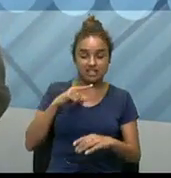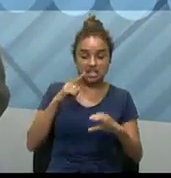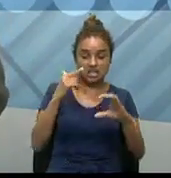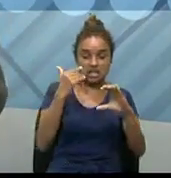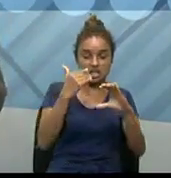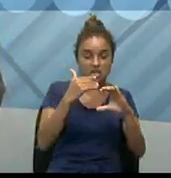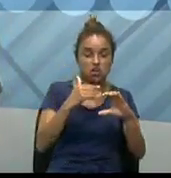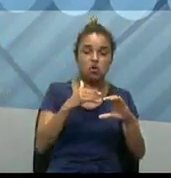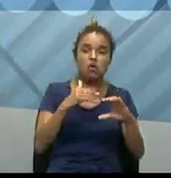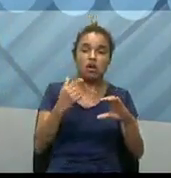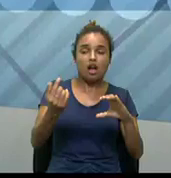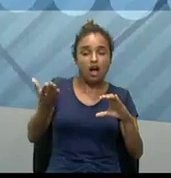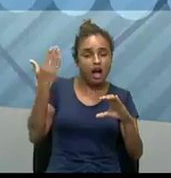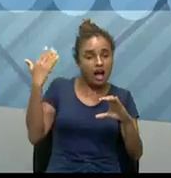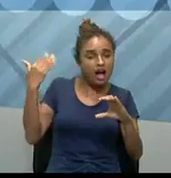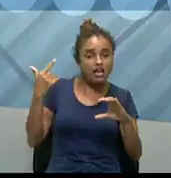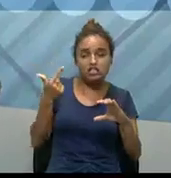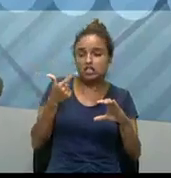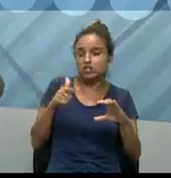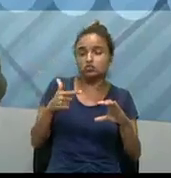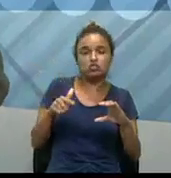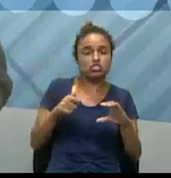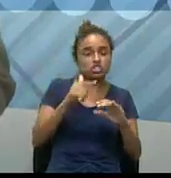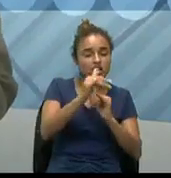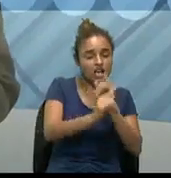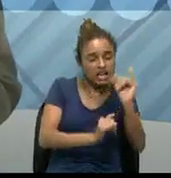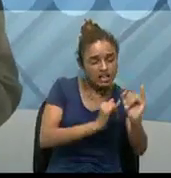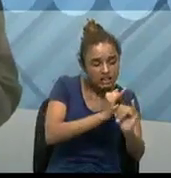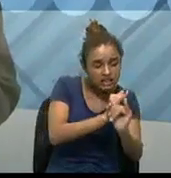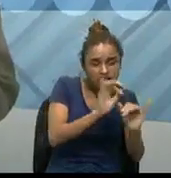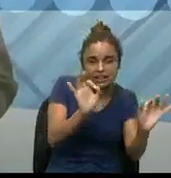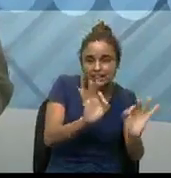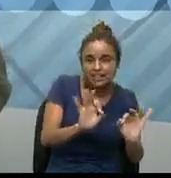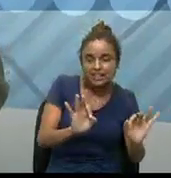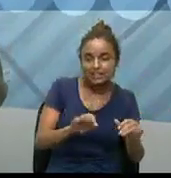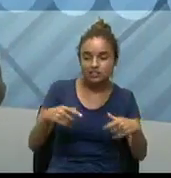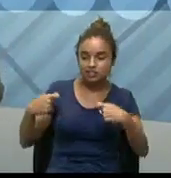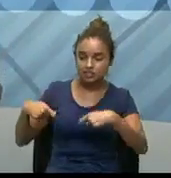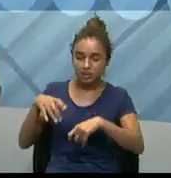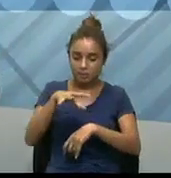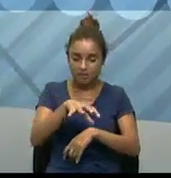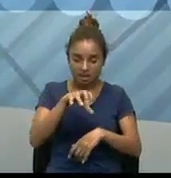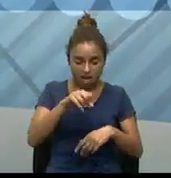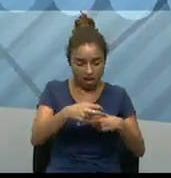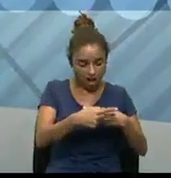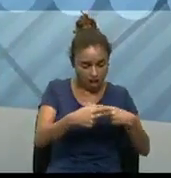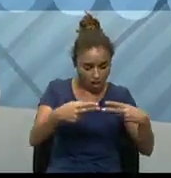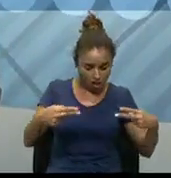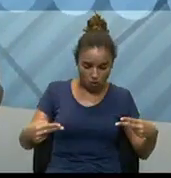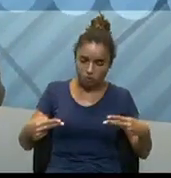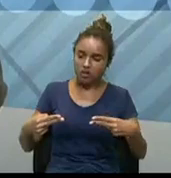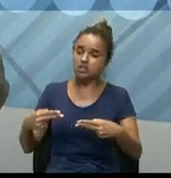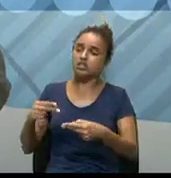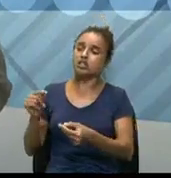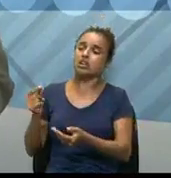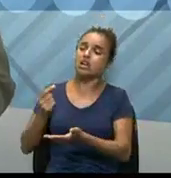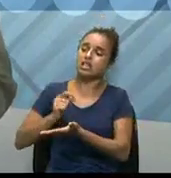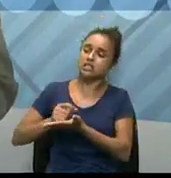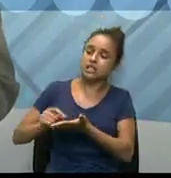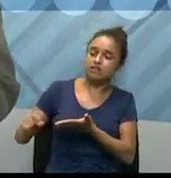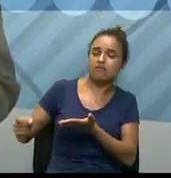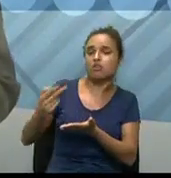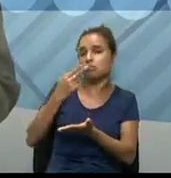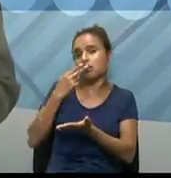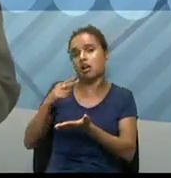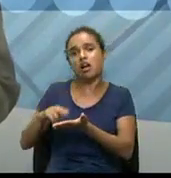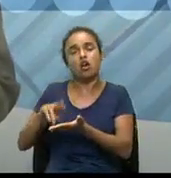física, fazer o transporte. Hoje a gente consegue isso de uma forma muito mais rápida e também